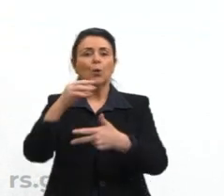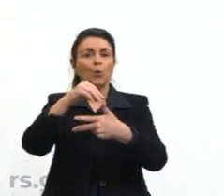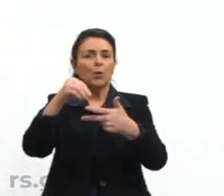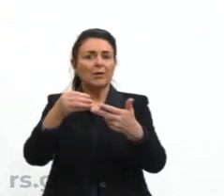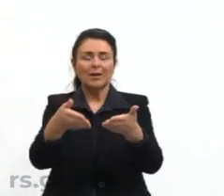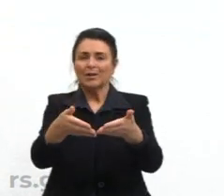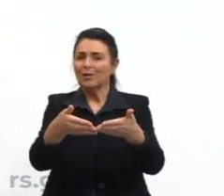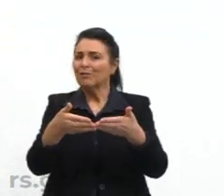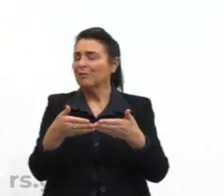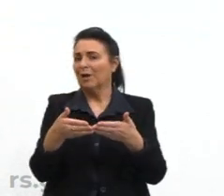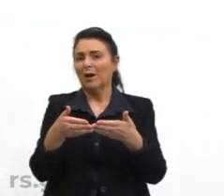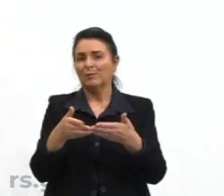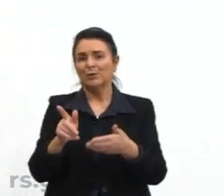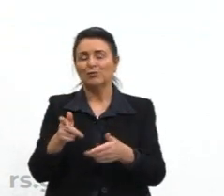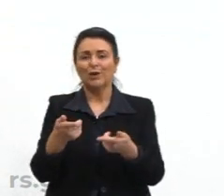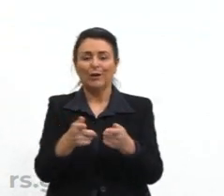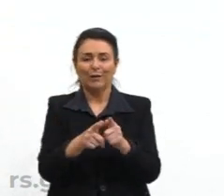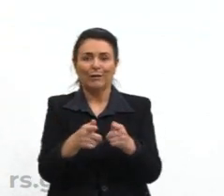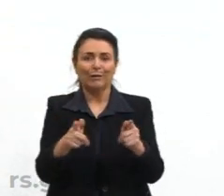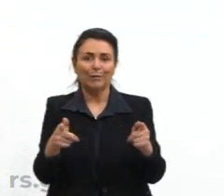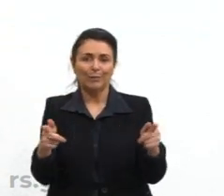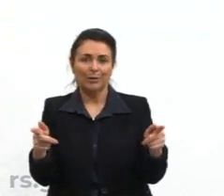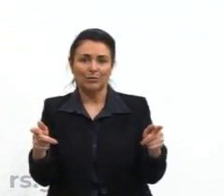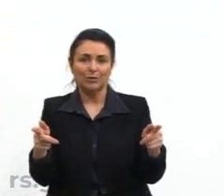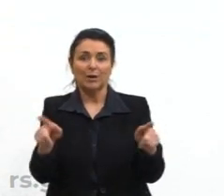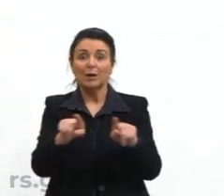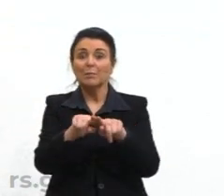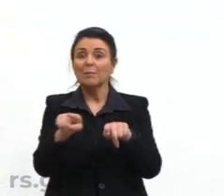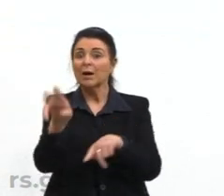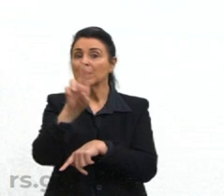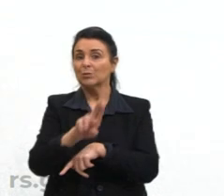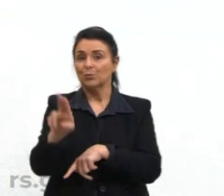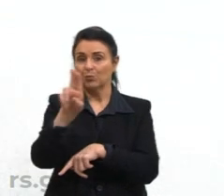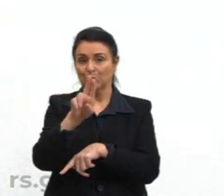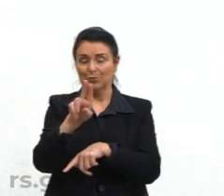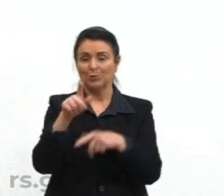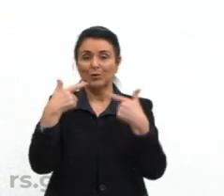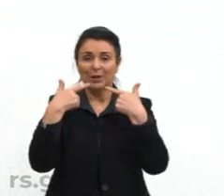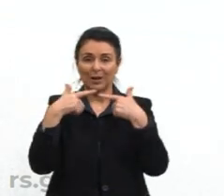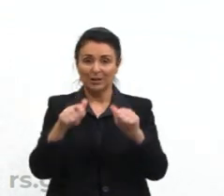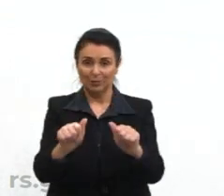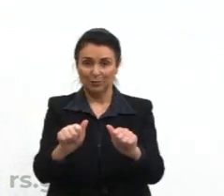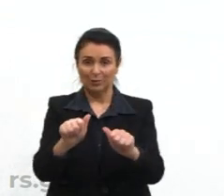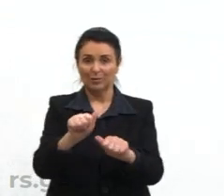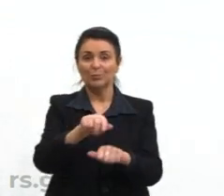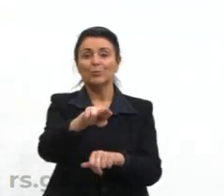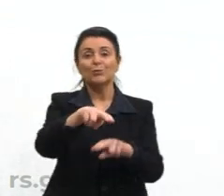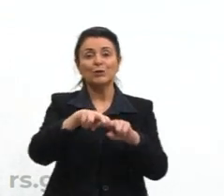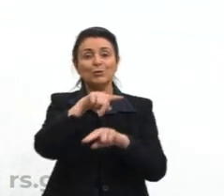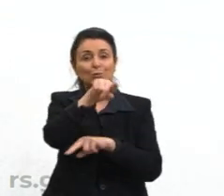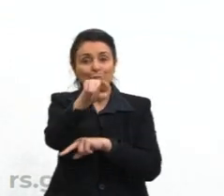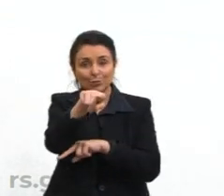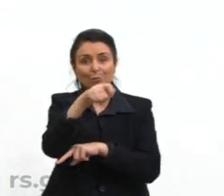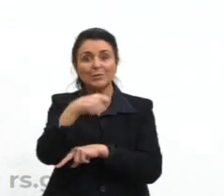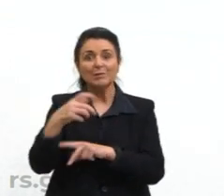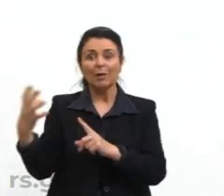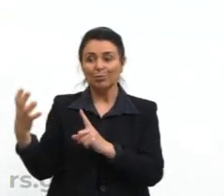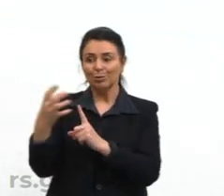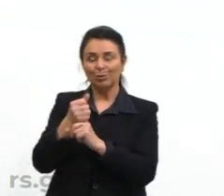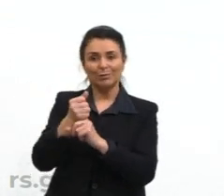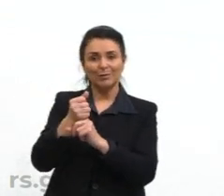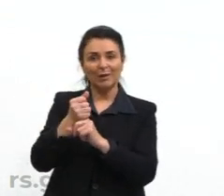gramática nua e crua, mas sim a utilização da língua. E, para isso, você precisa dominar o